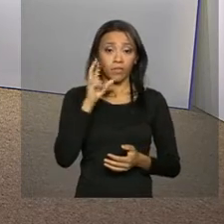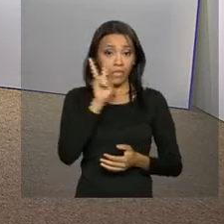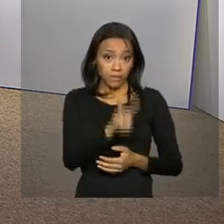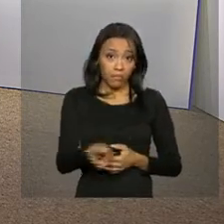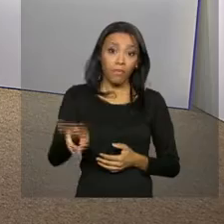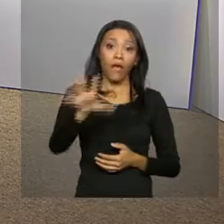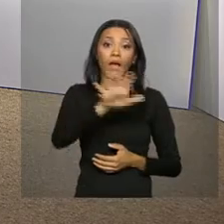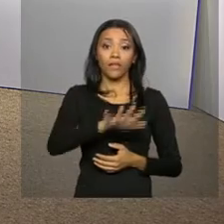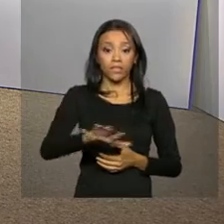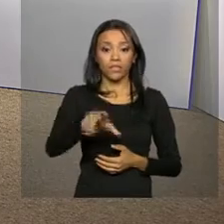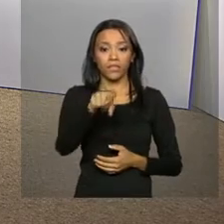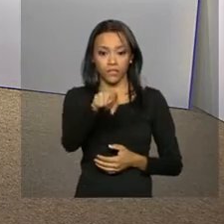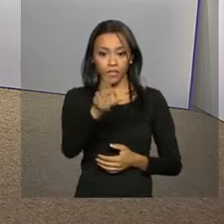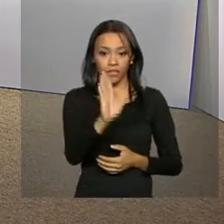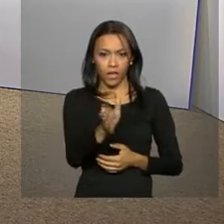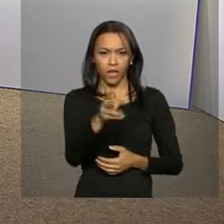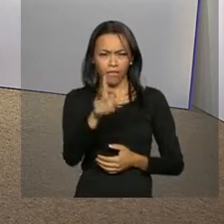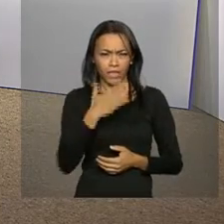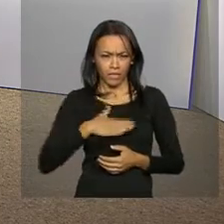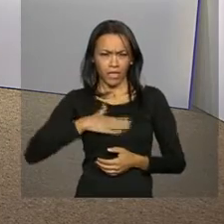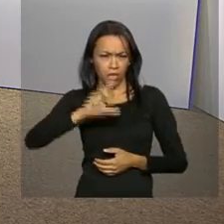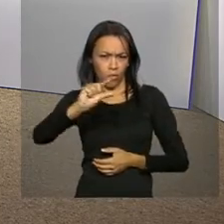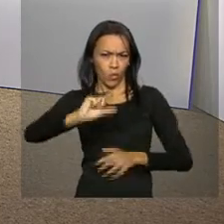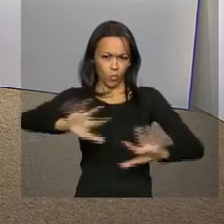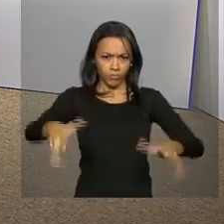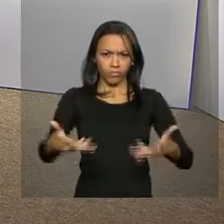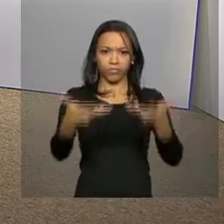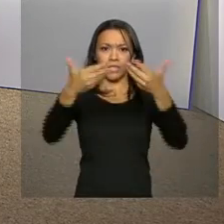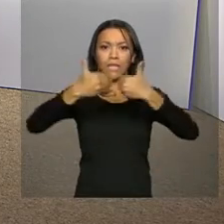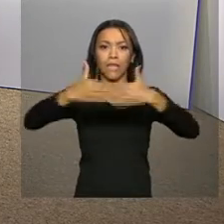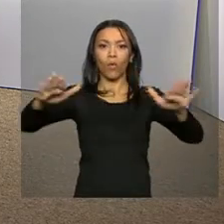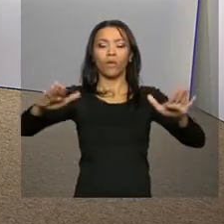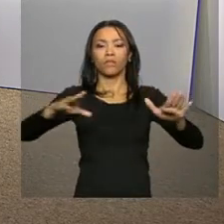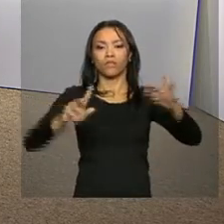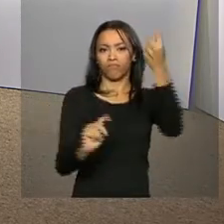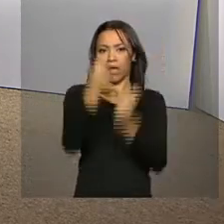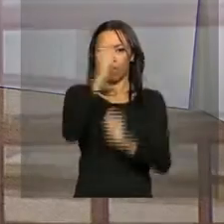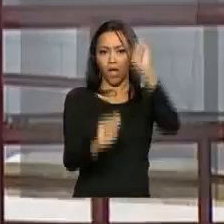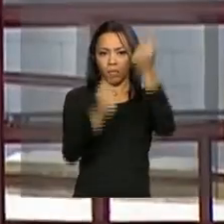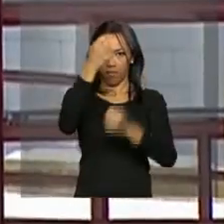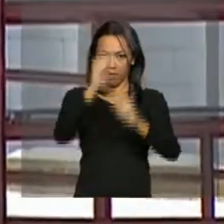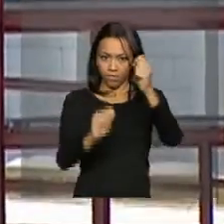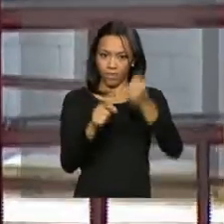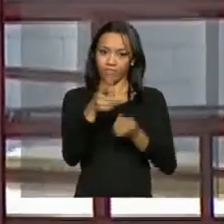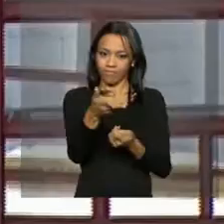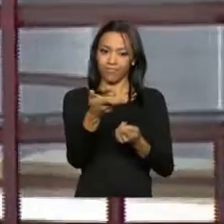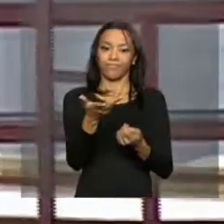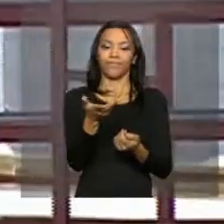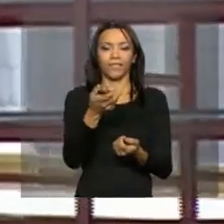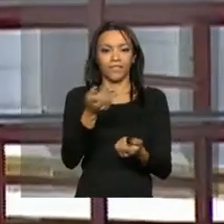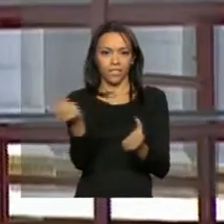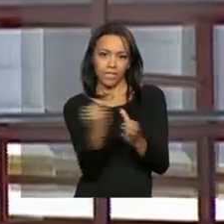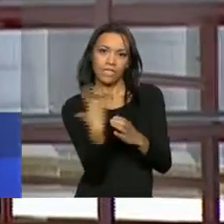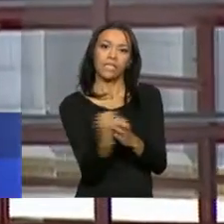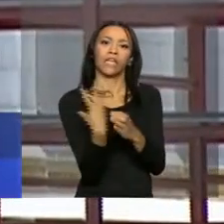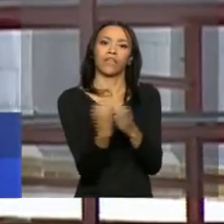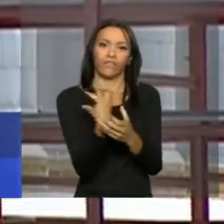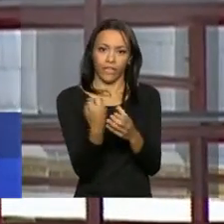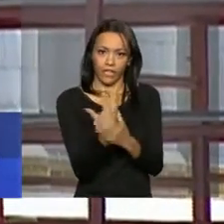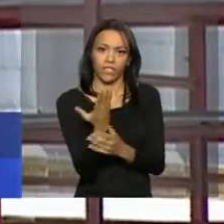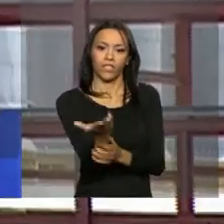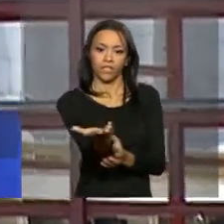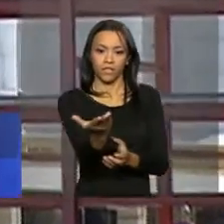vivo do local onde será realizada a cerimônia de inauguração da fábrica da Ambev. A gente observa que